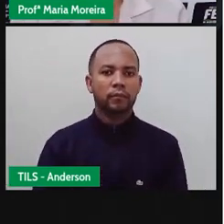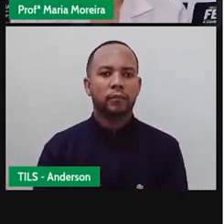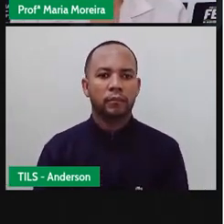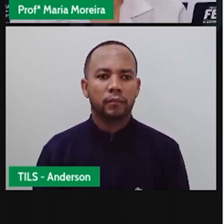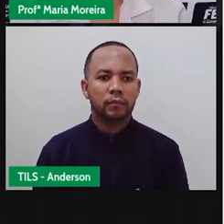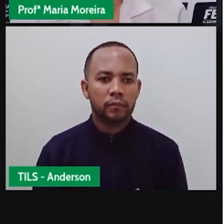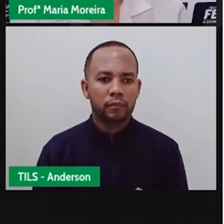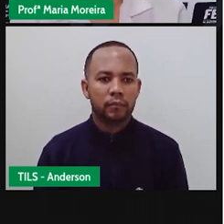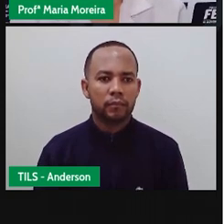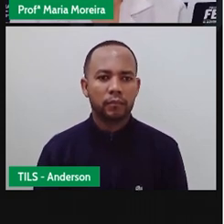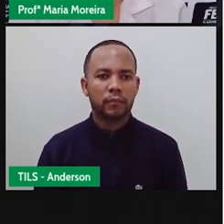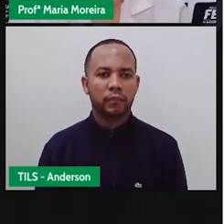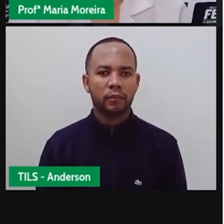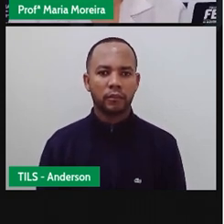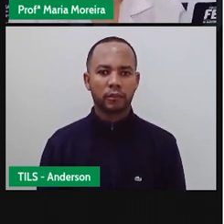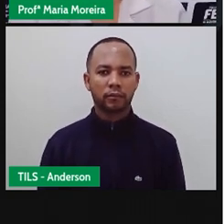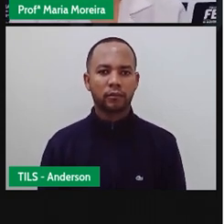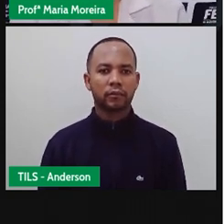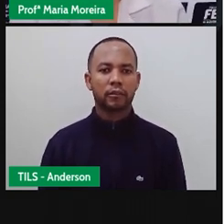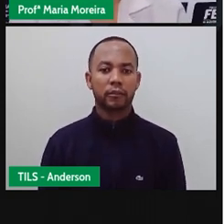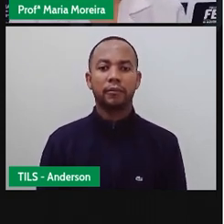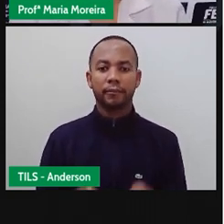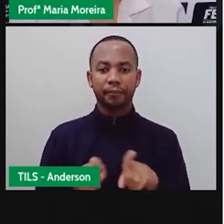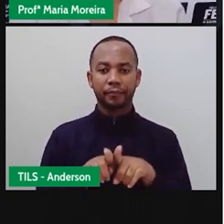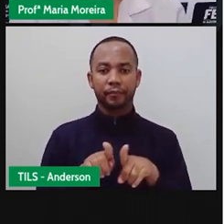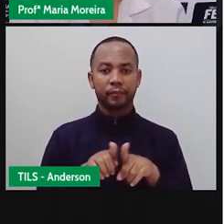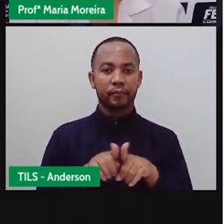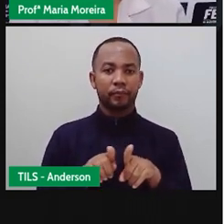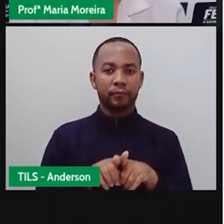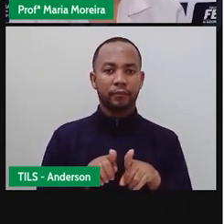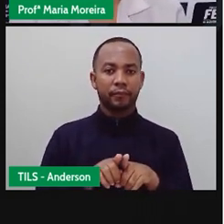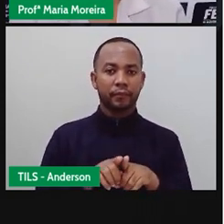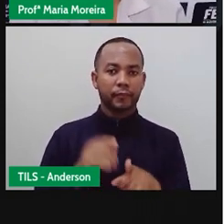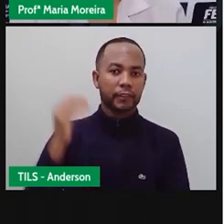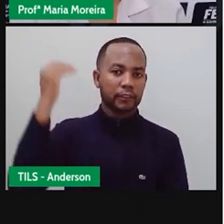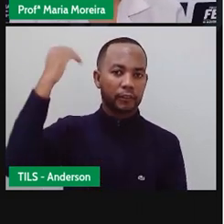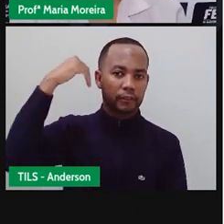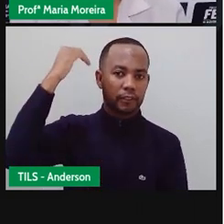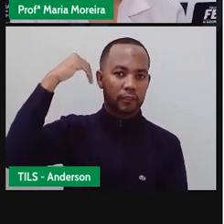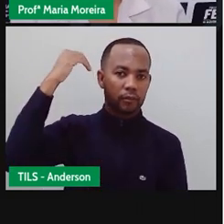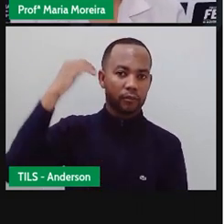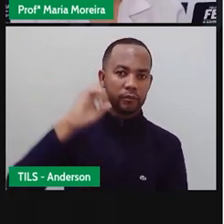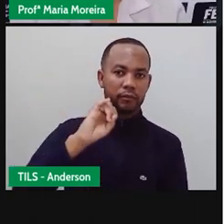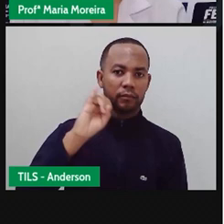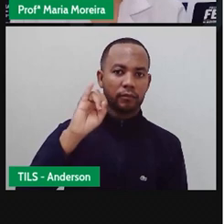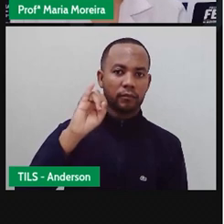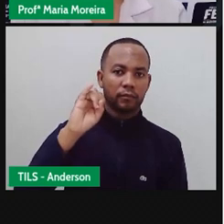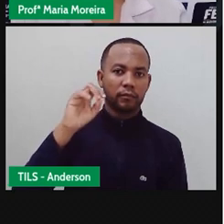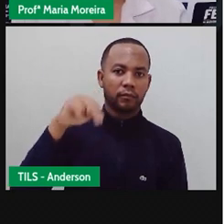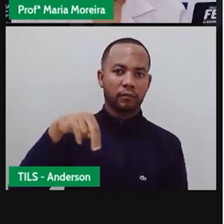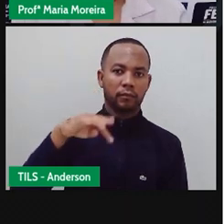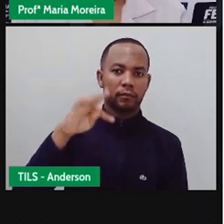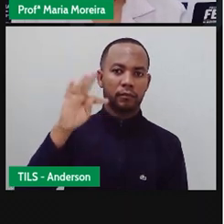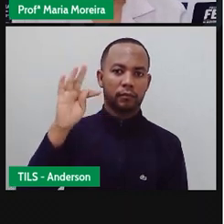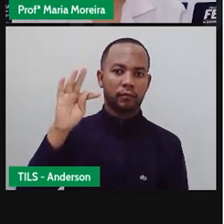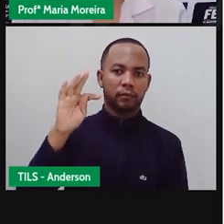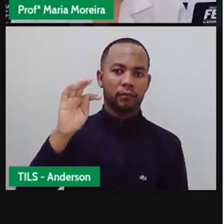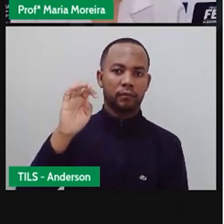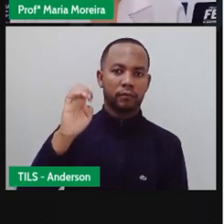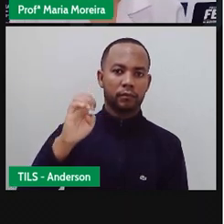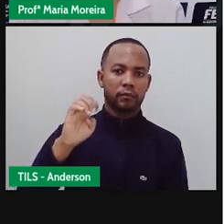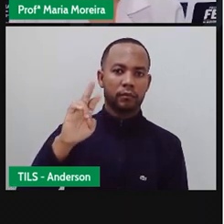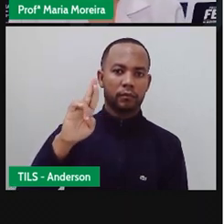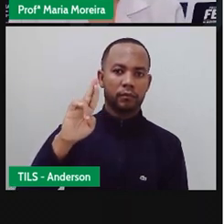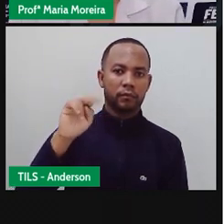Pois é Bom Entre os componentes da orelha interna Temos esse rapazinho aqui, né? Podemos destacar quem? A